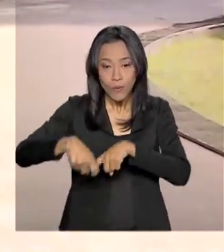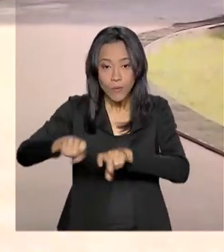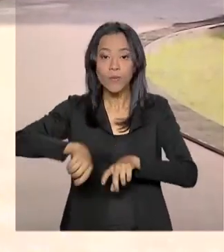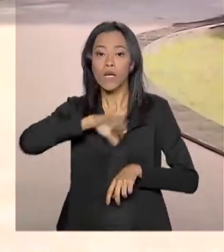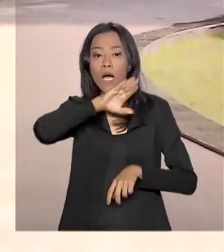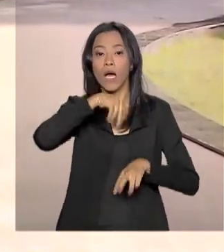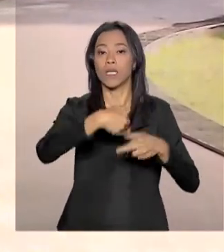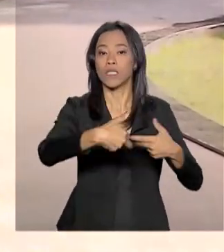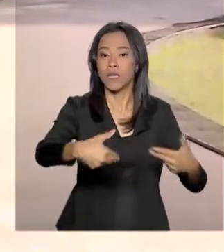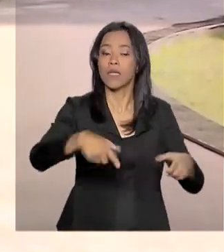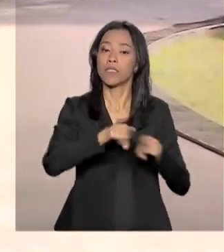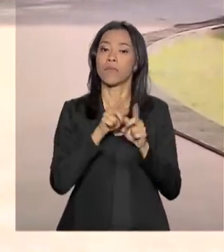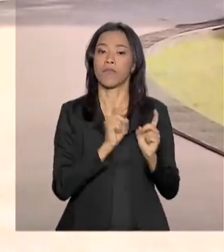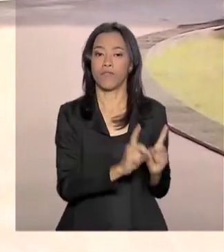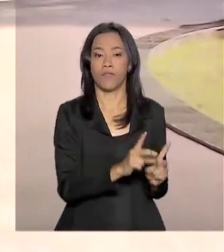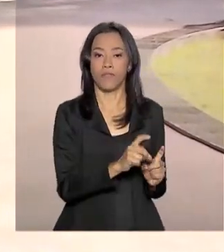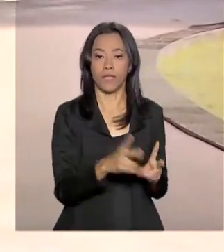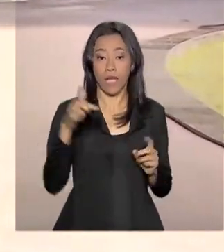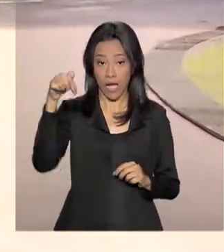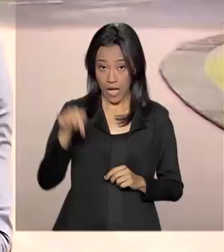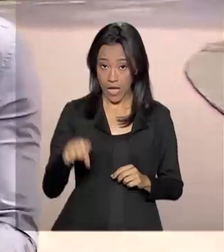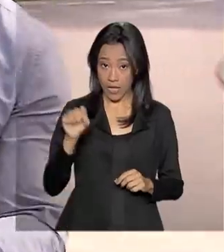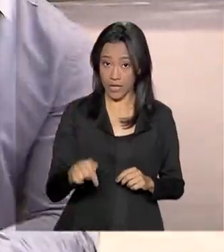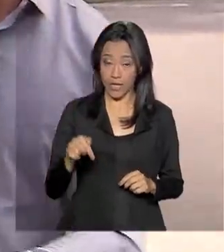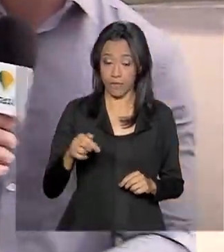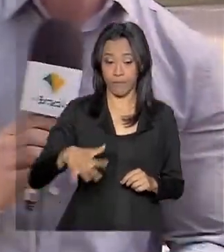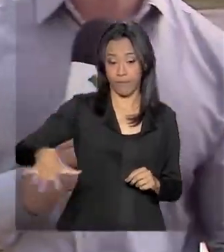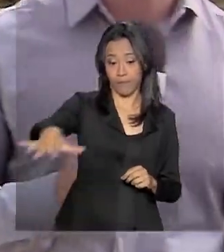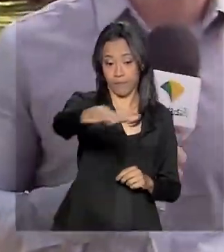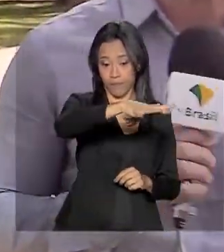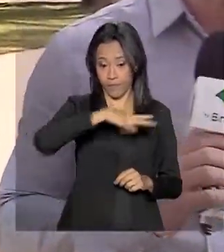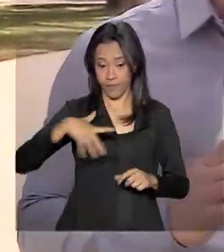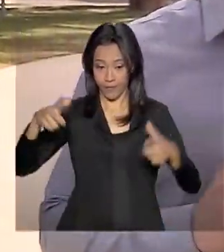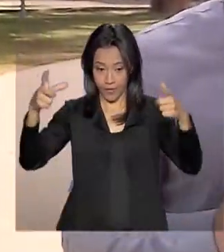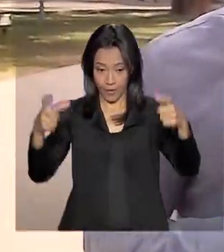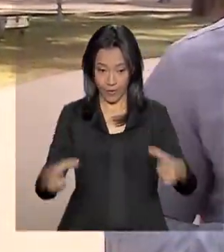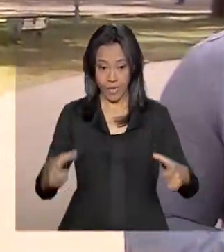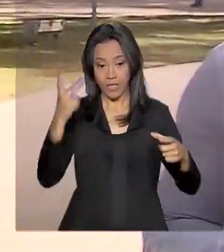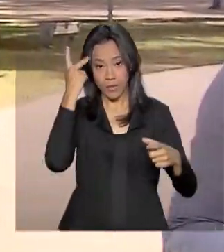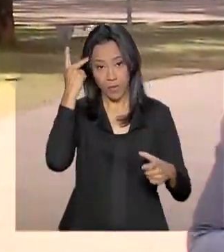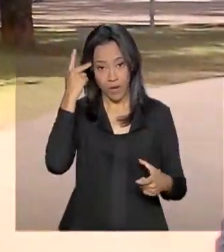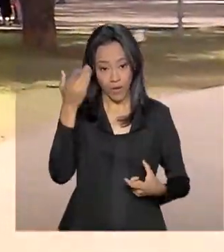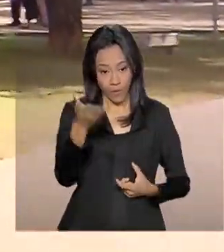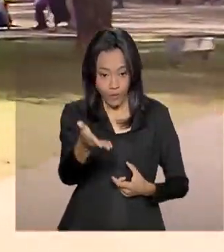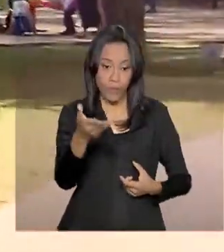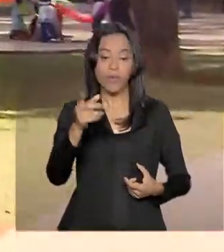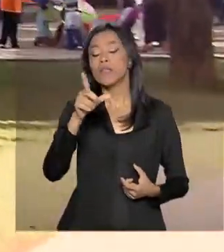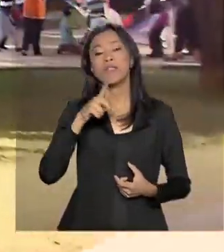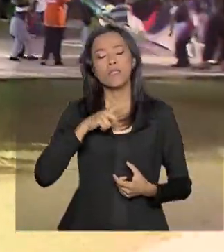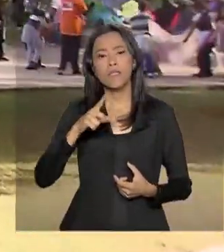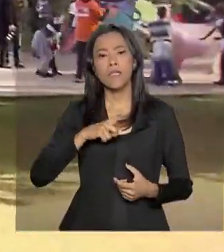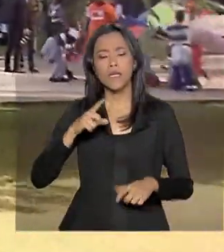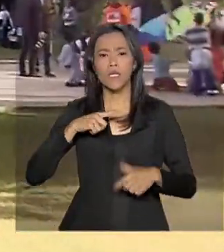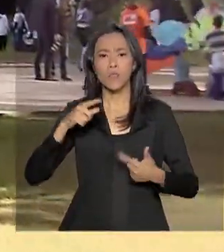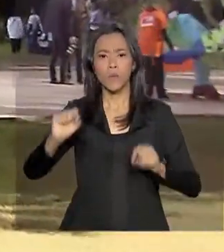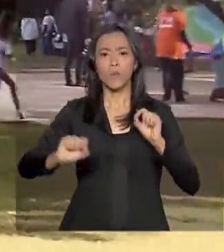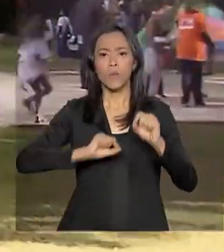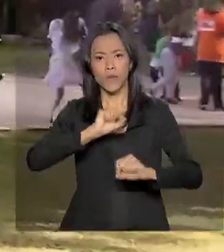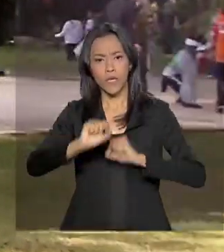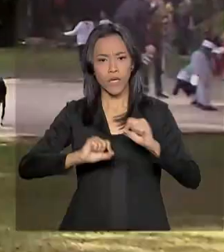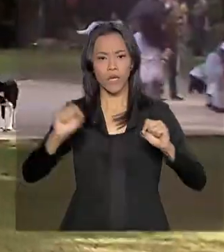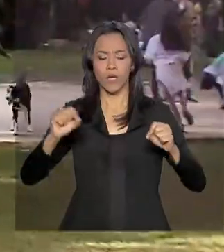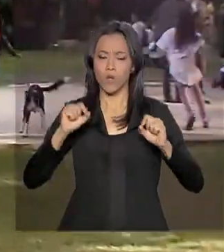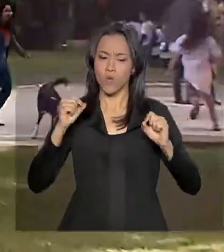também no comércio. Aqui em São Paulo, no Parque do Ibirapuera, acontece uma ação promovida pelo Ministério